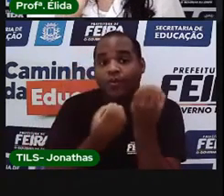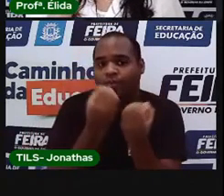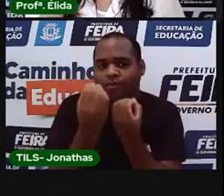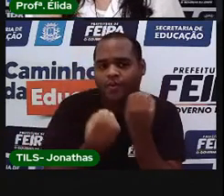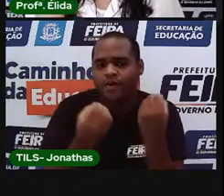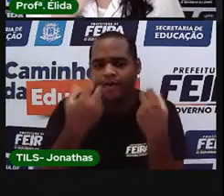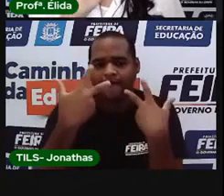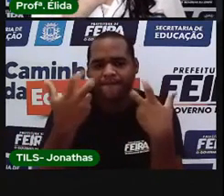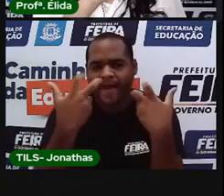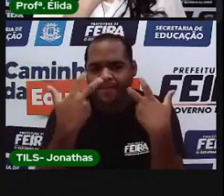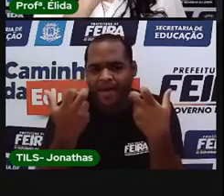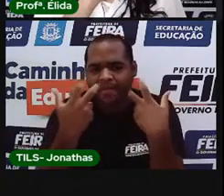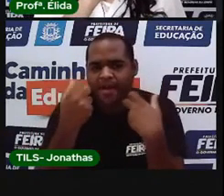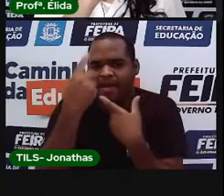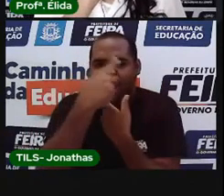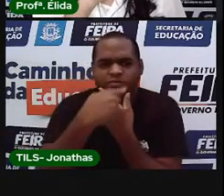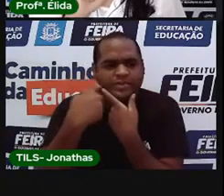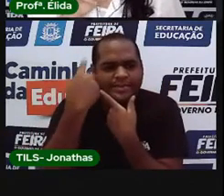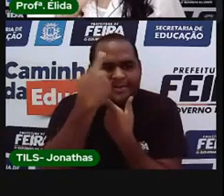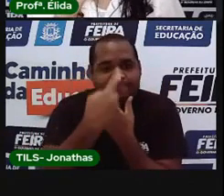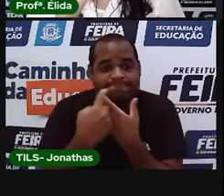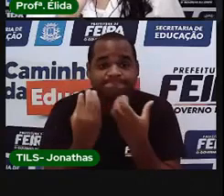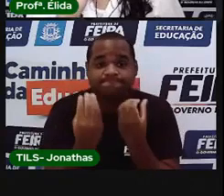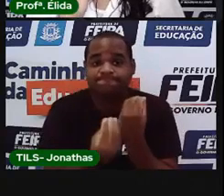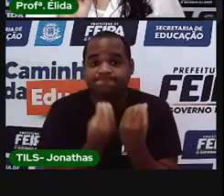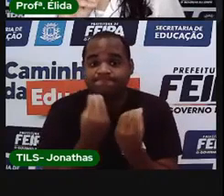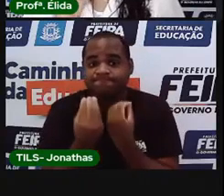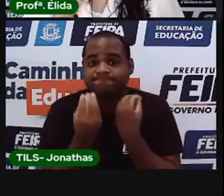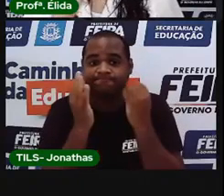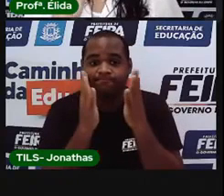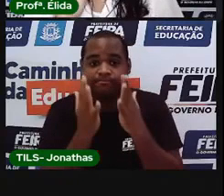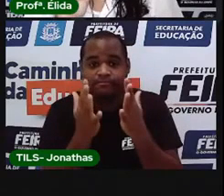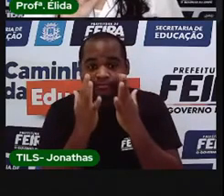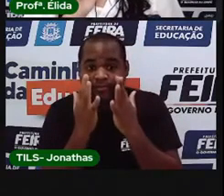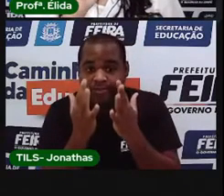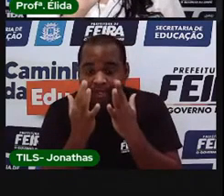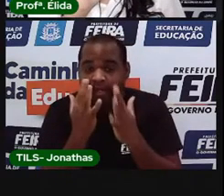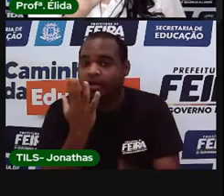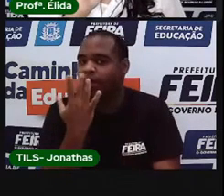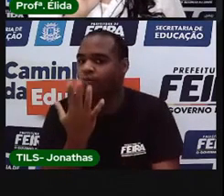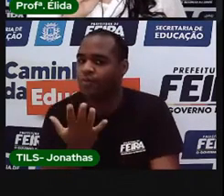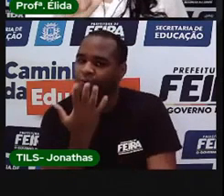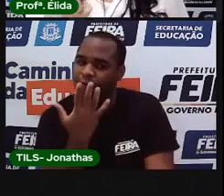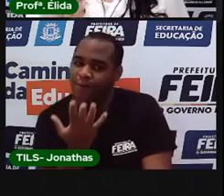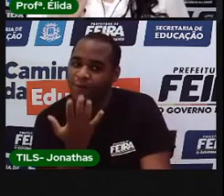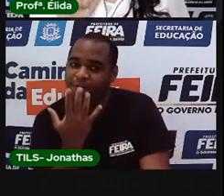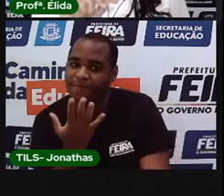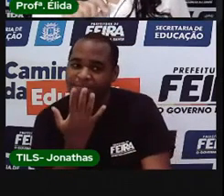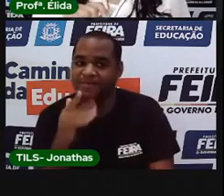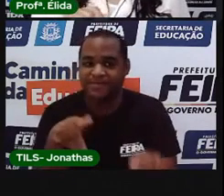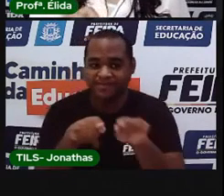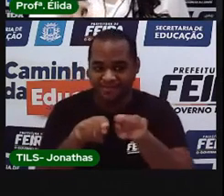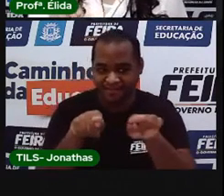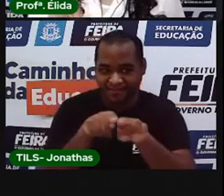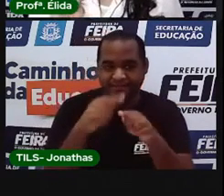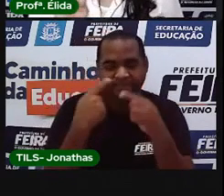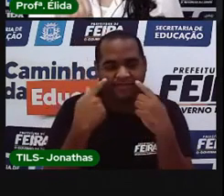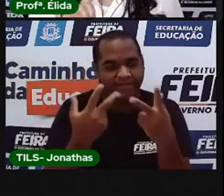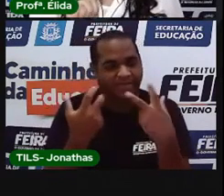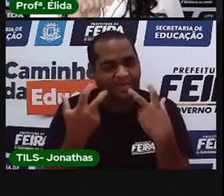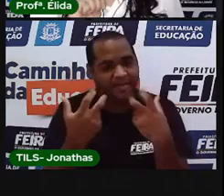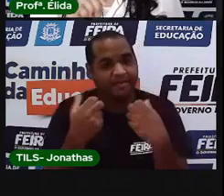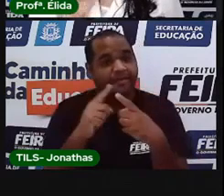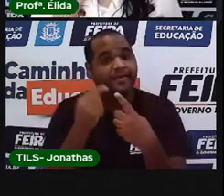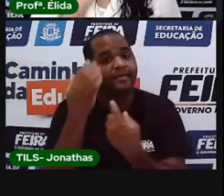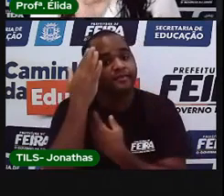Olha o que as carinhas estão passando. Presta atenção. Nas cores também. Porque você pode